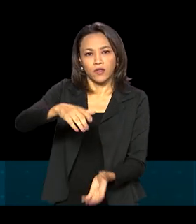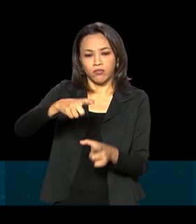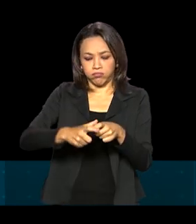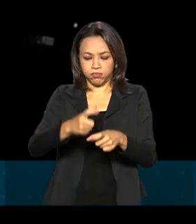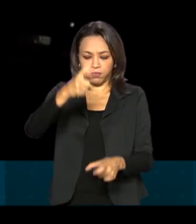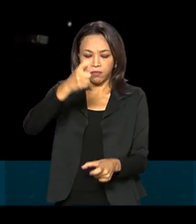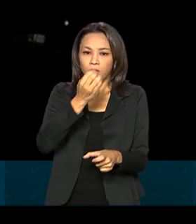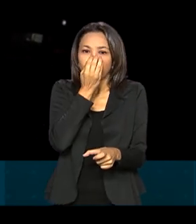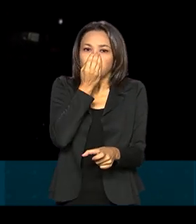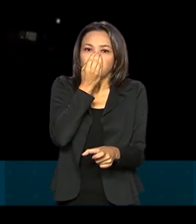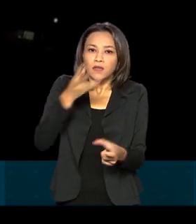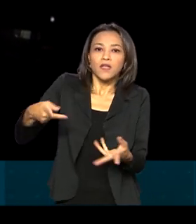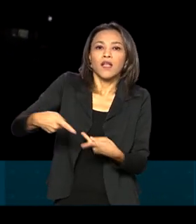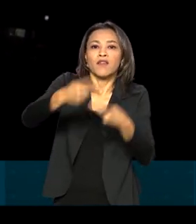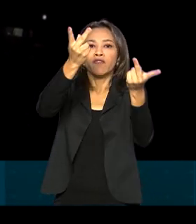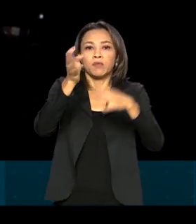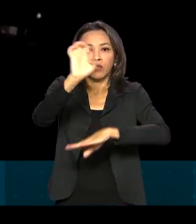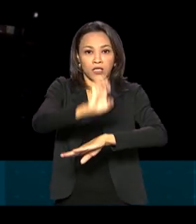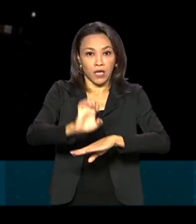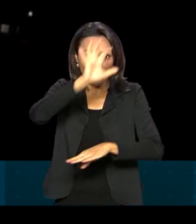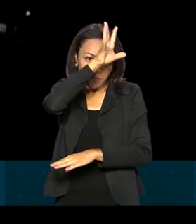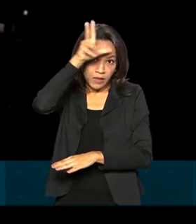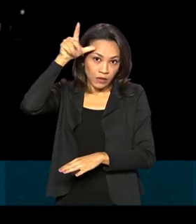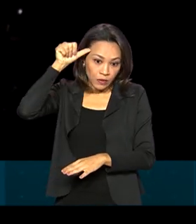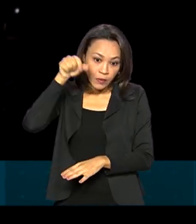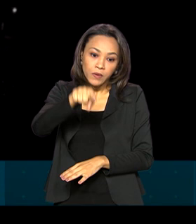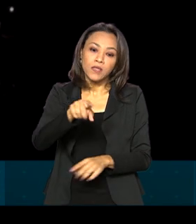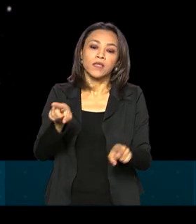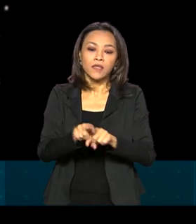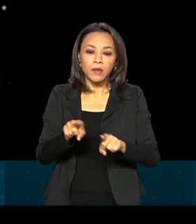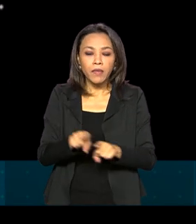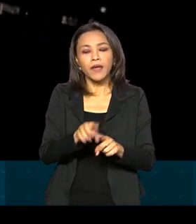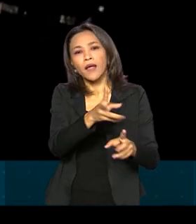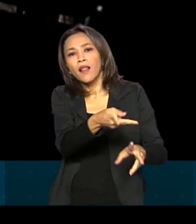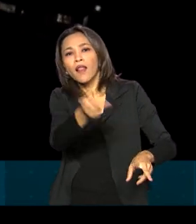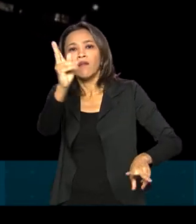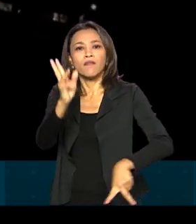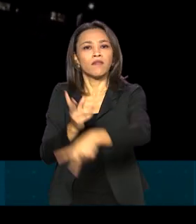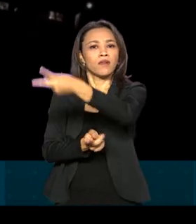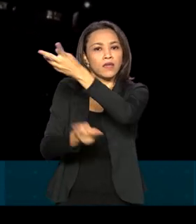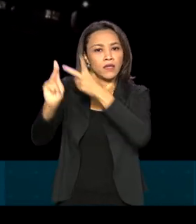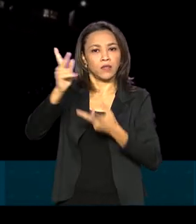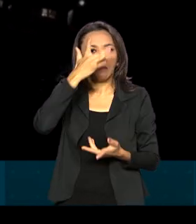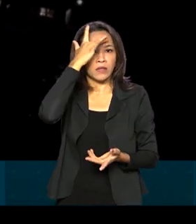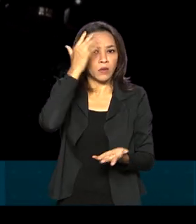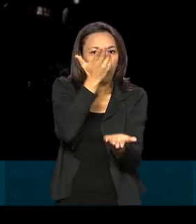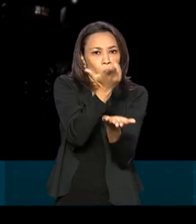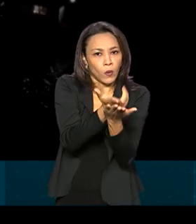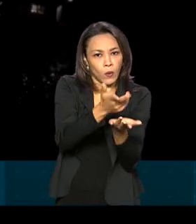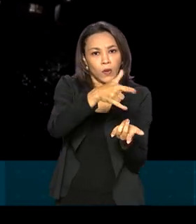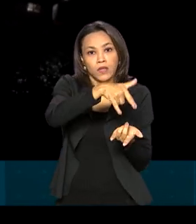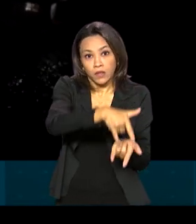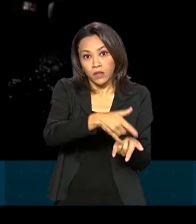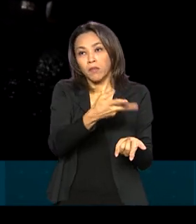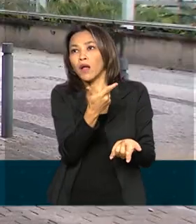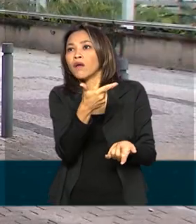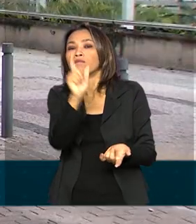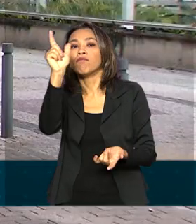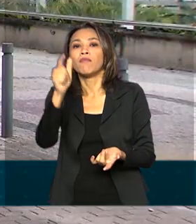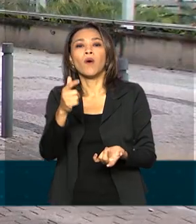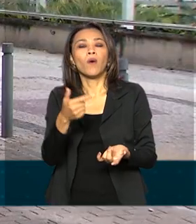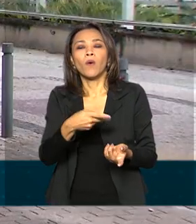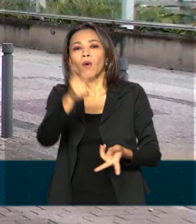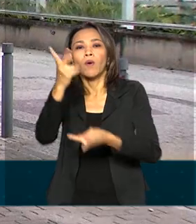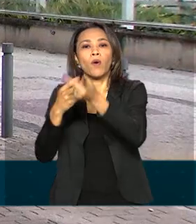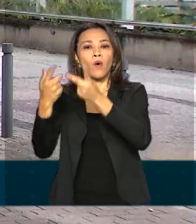Ministério da Saúde também está atuando na remoção de pacientes para outros estados e na criação de